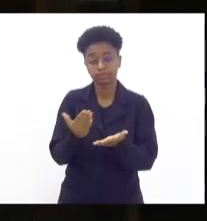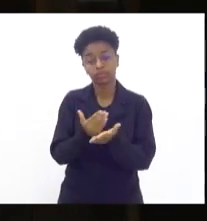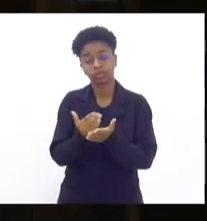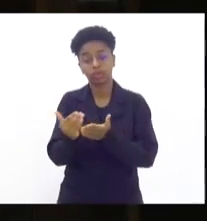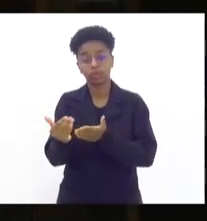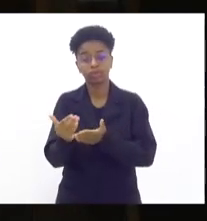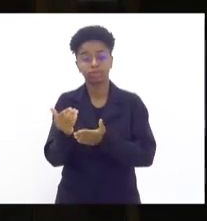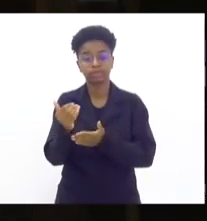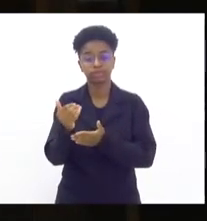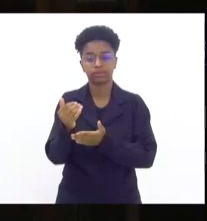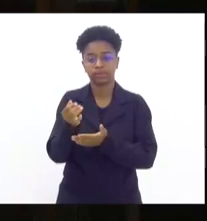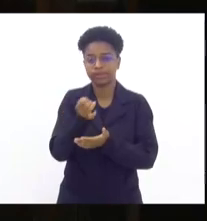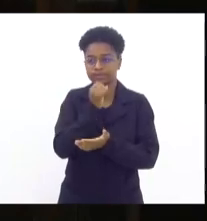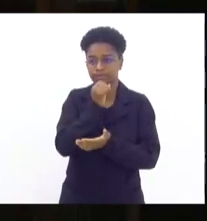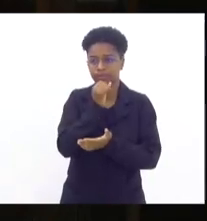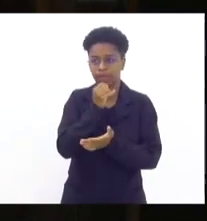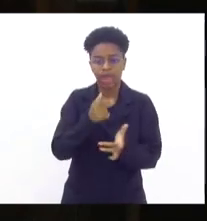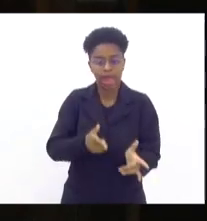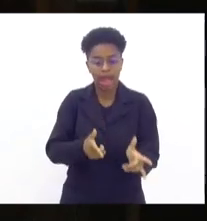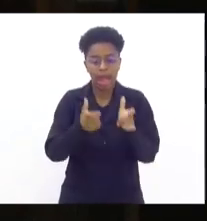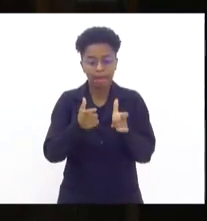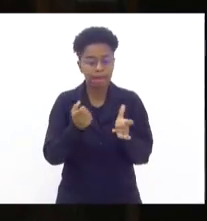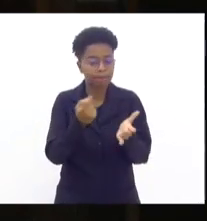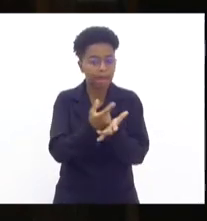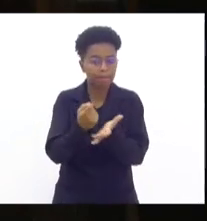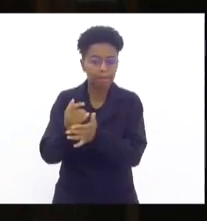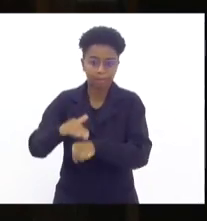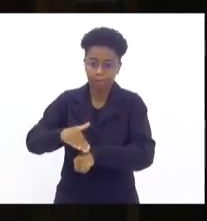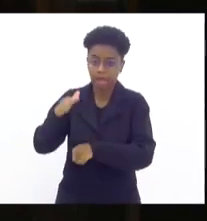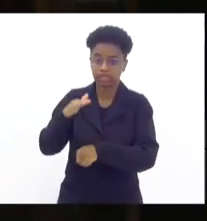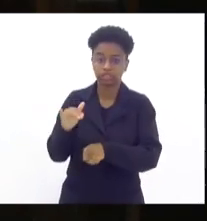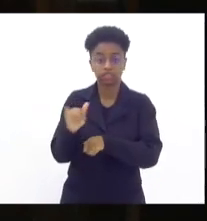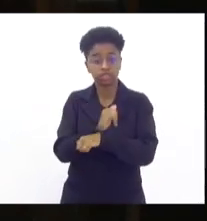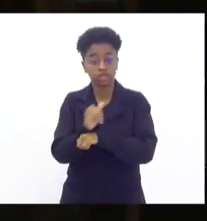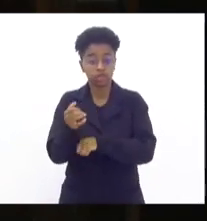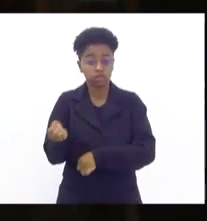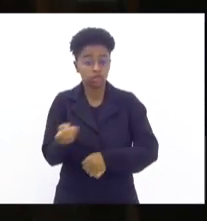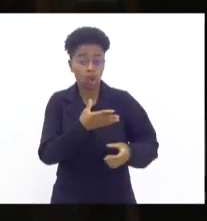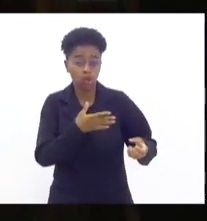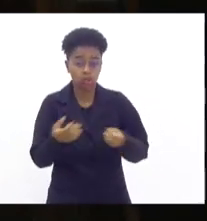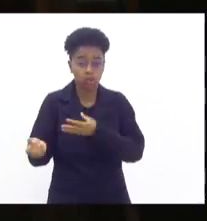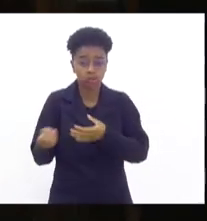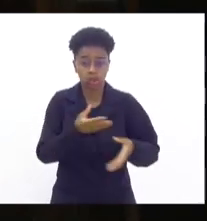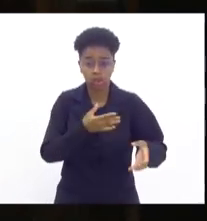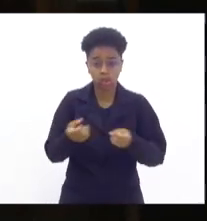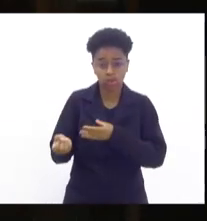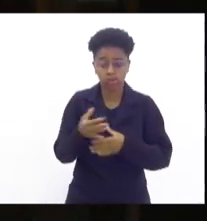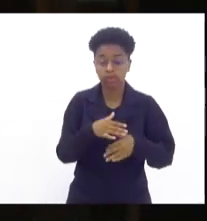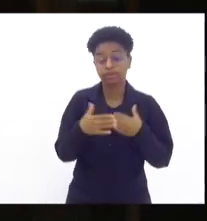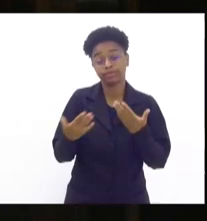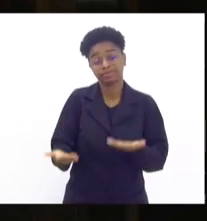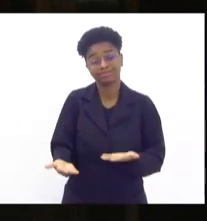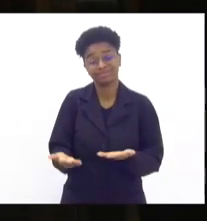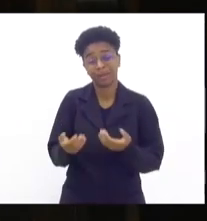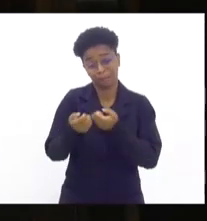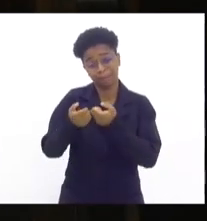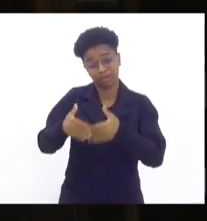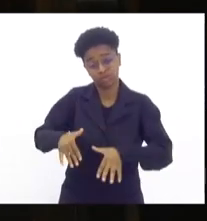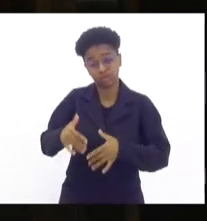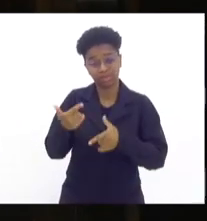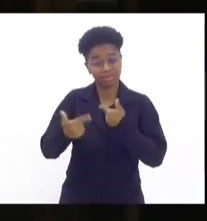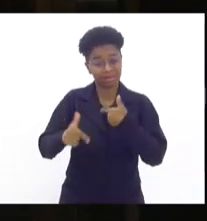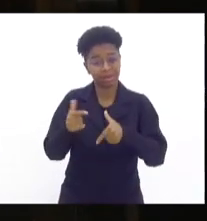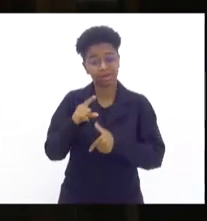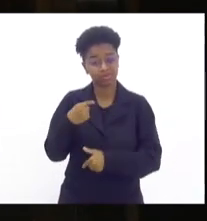mais armamentos, estratégias novas, e isso tudo meio que prejudicou o serviço da